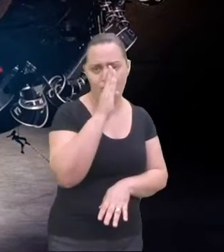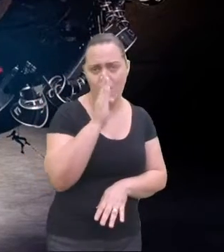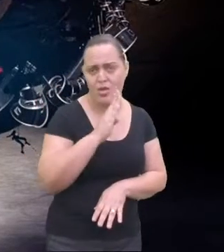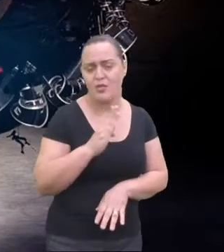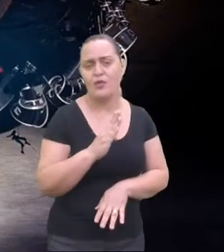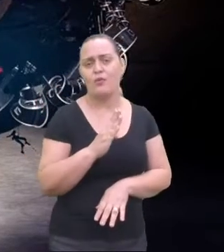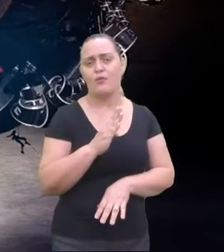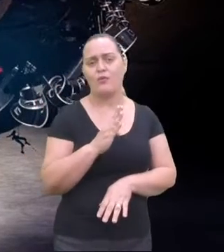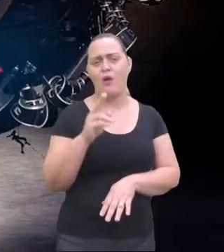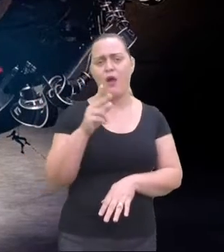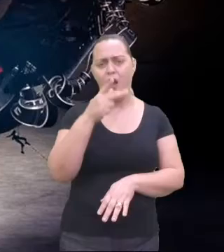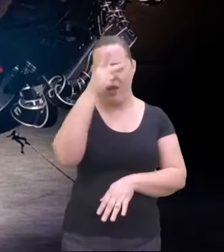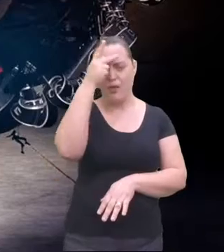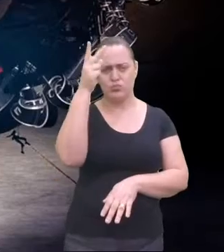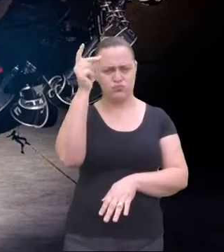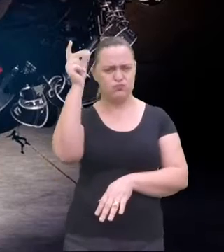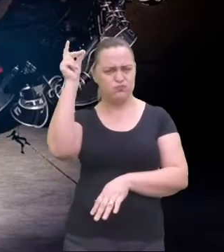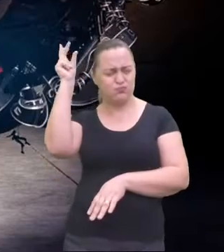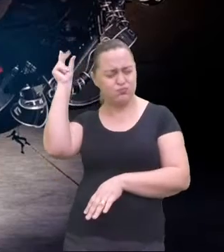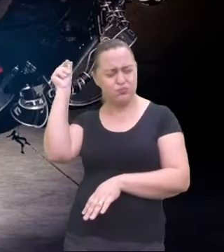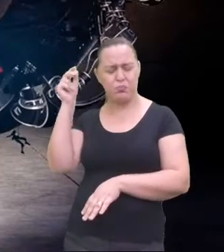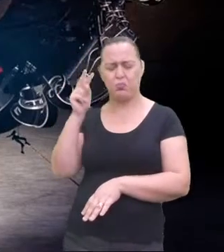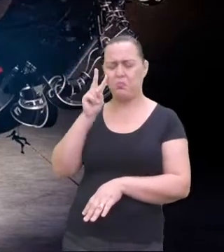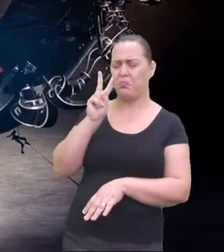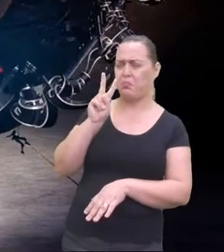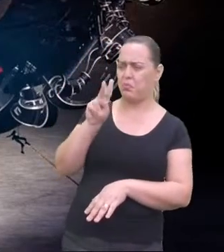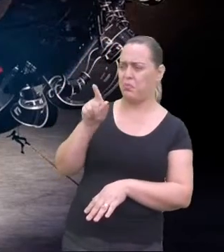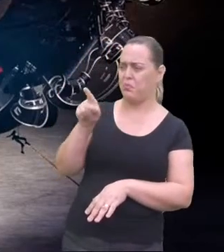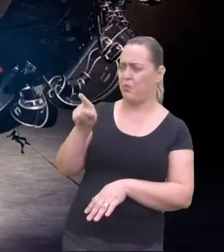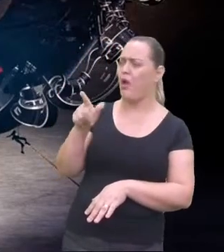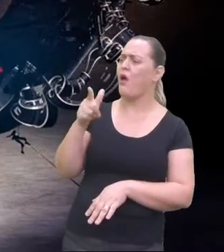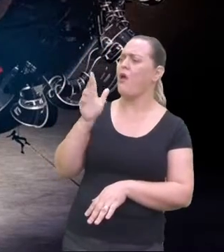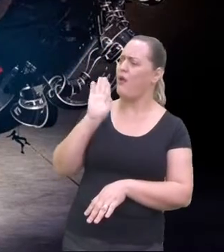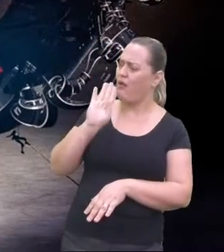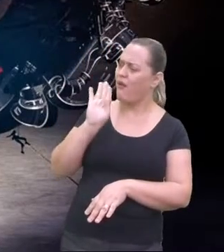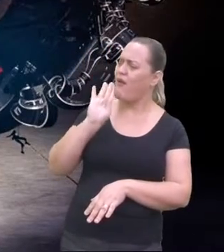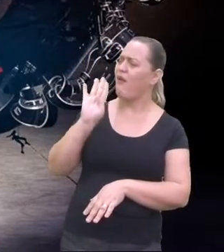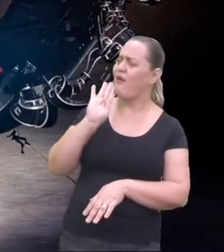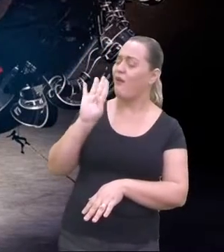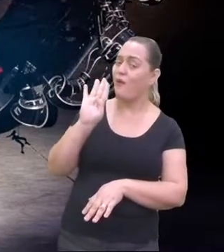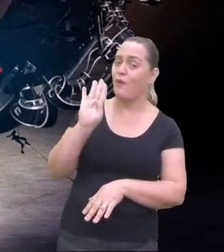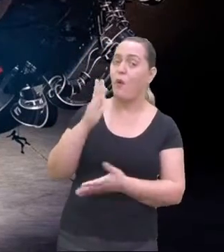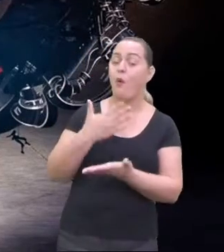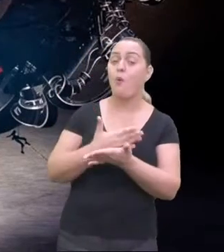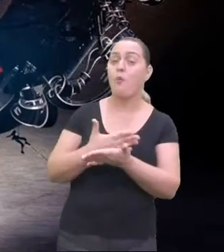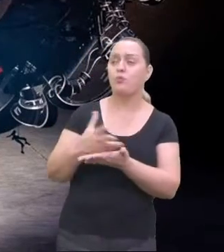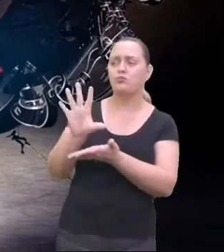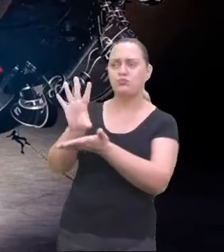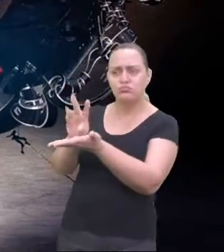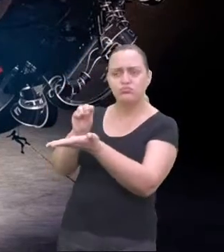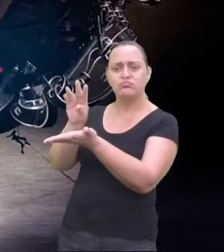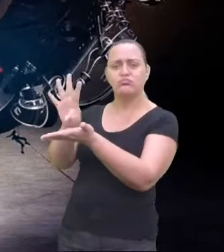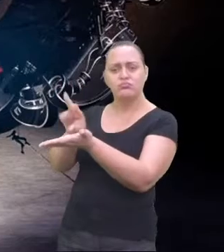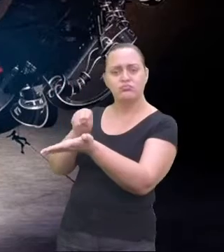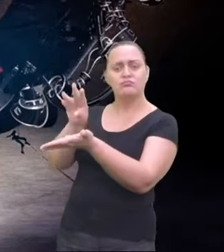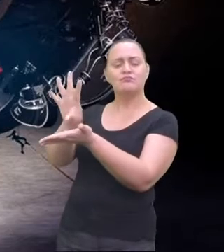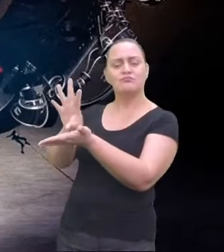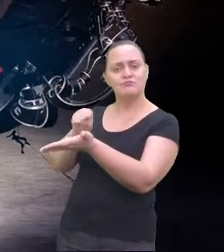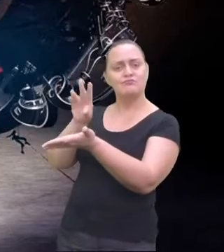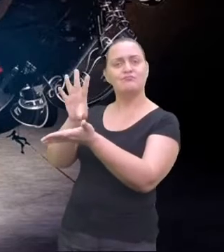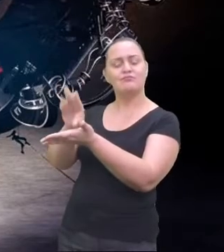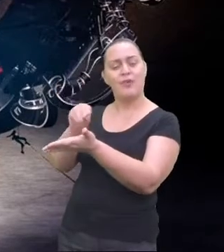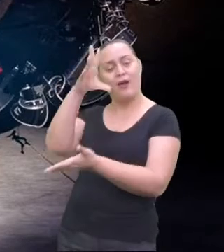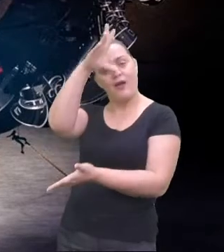o primeiro ritmo africano aceito pelos brancos, pelos portugueses que aqui estavam colonizando o nosso país.